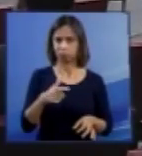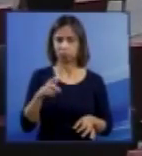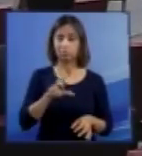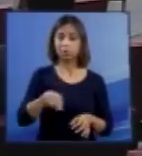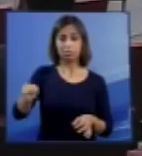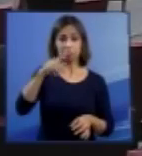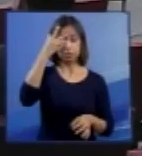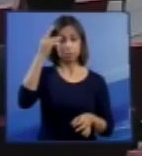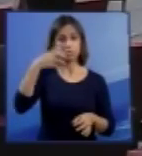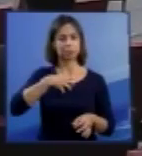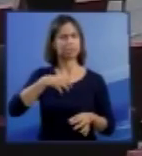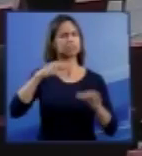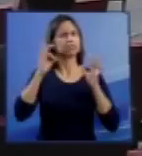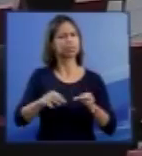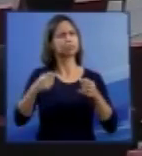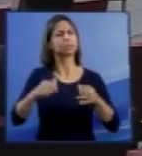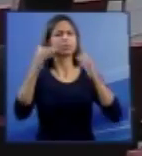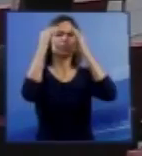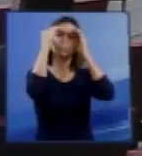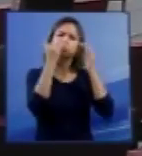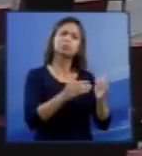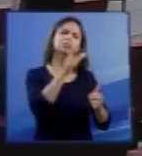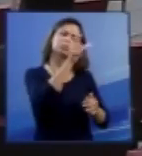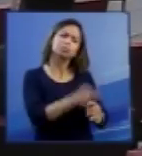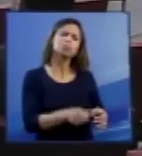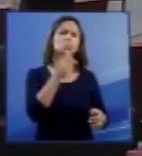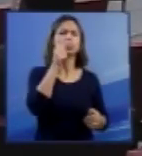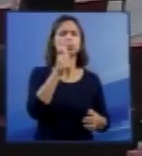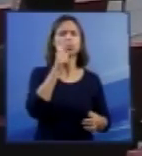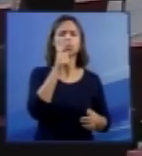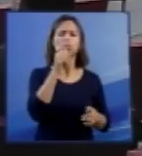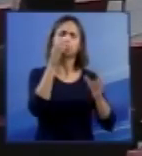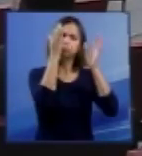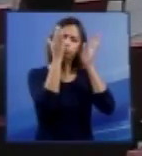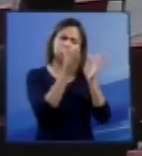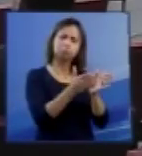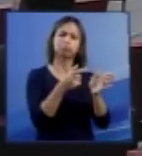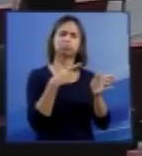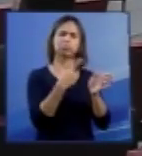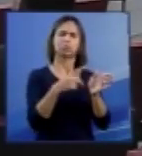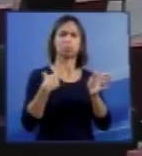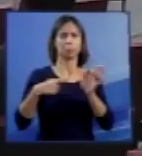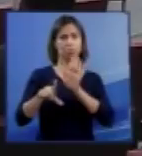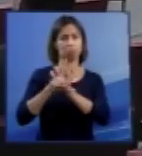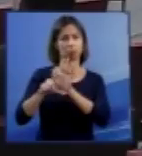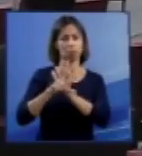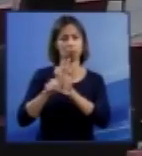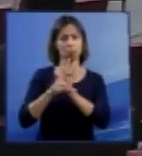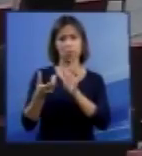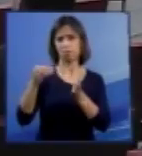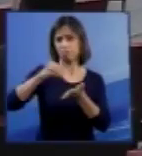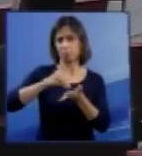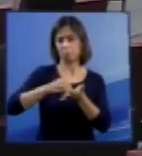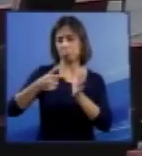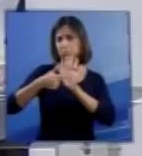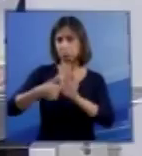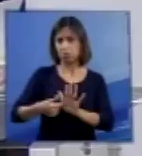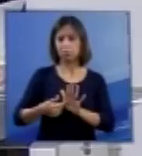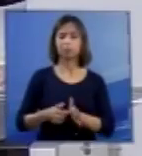do respeito pela dignidade das mulheres que uma legislação assim expressaria.